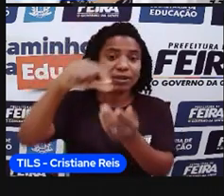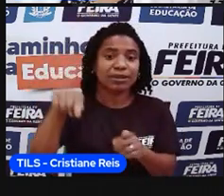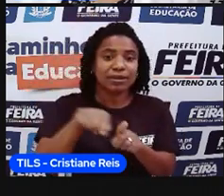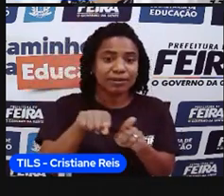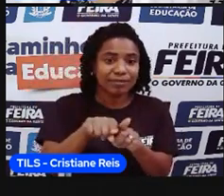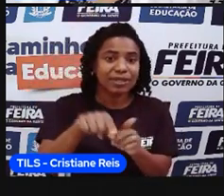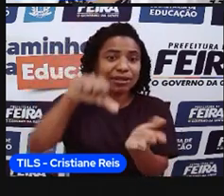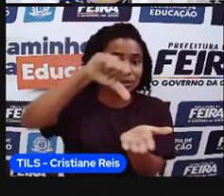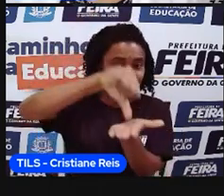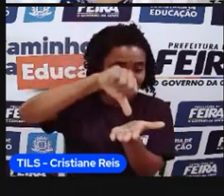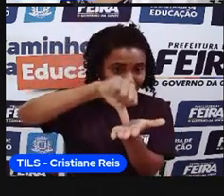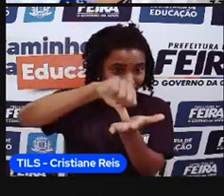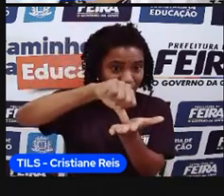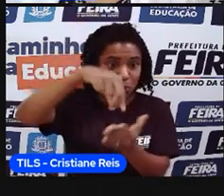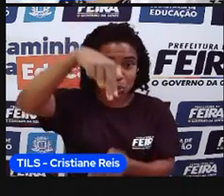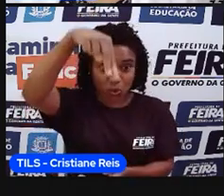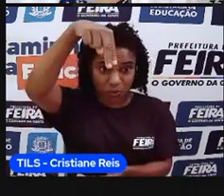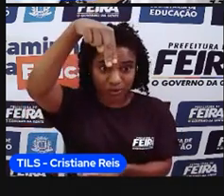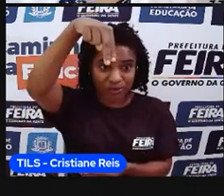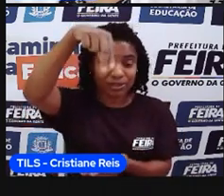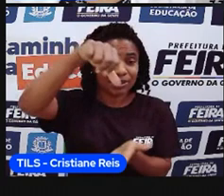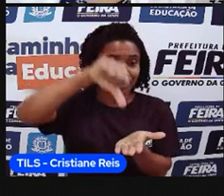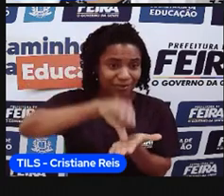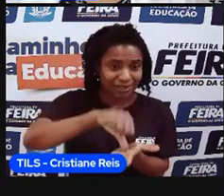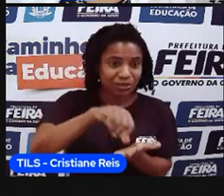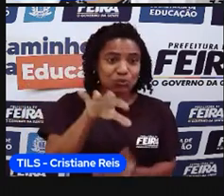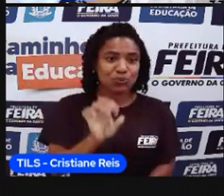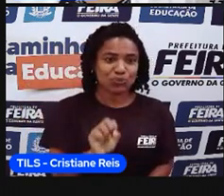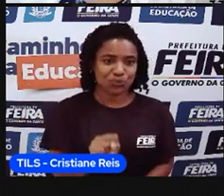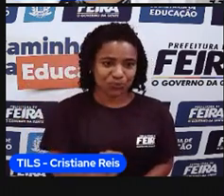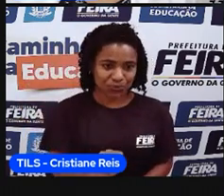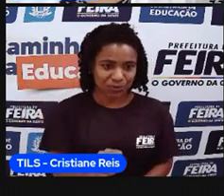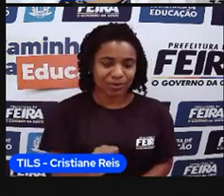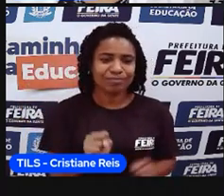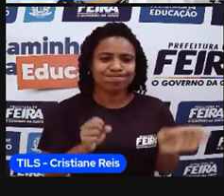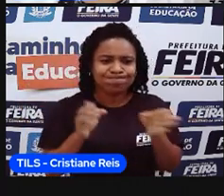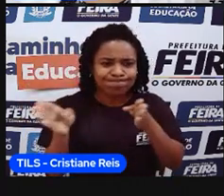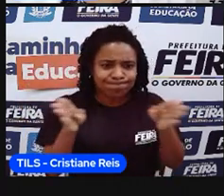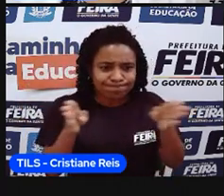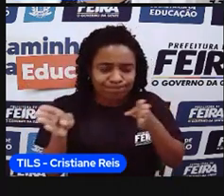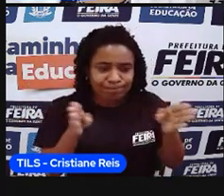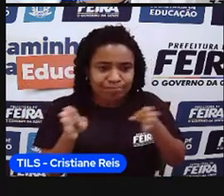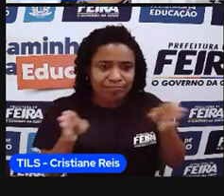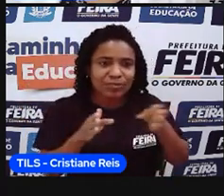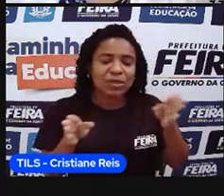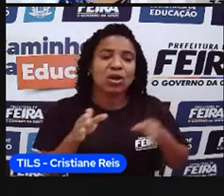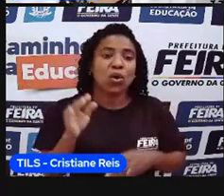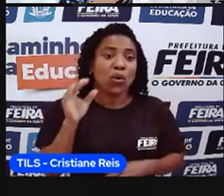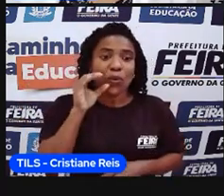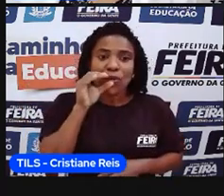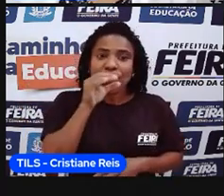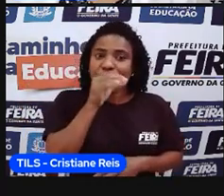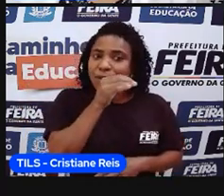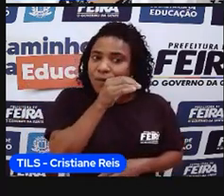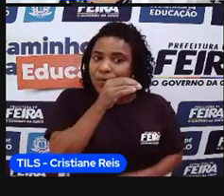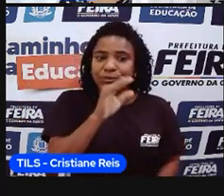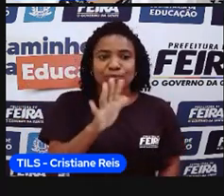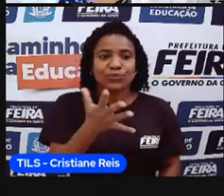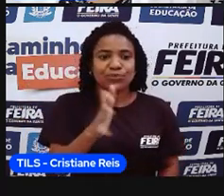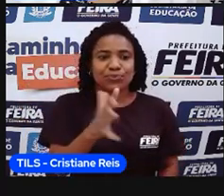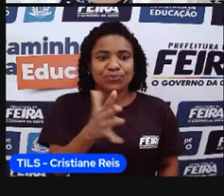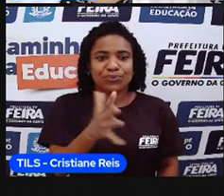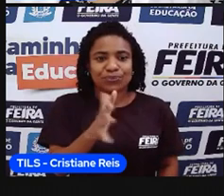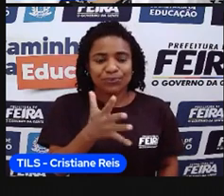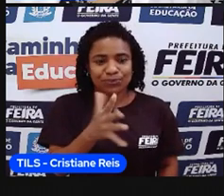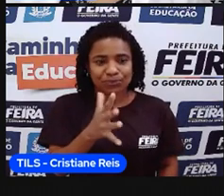temperada norte, a zona temperada sul, que é uma zona, né, intermediária entre uma mais quente e uma mais fria, por isso que dá até o